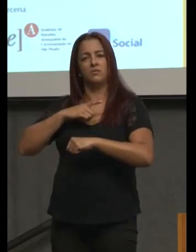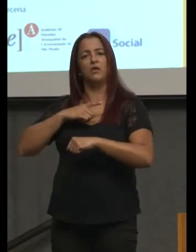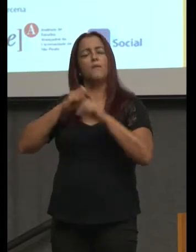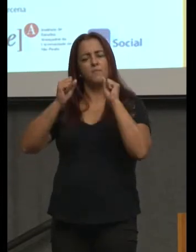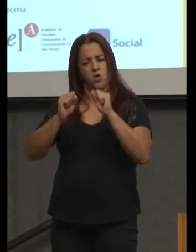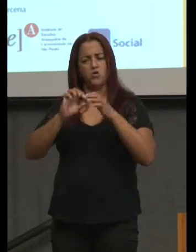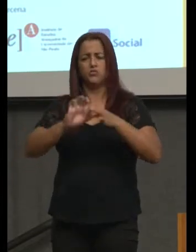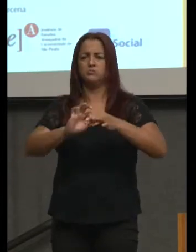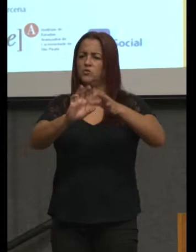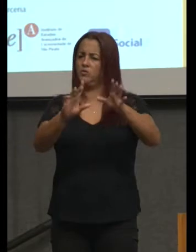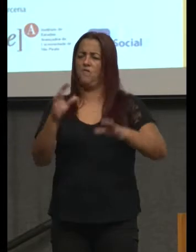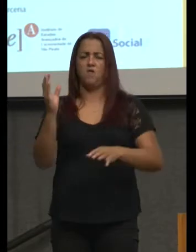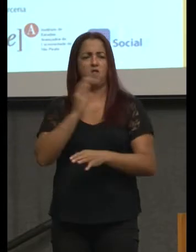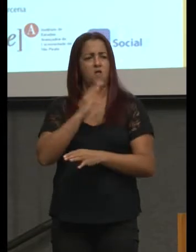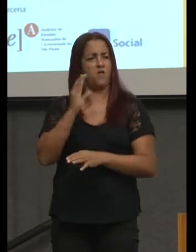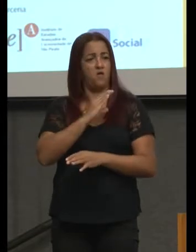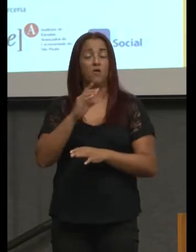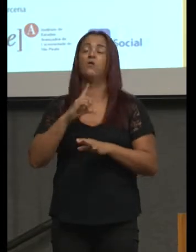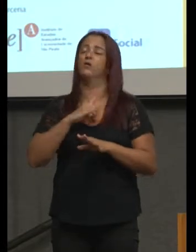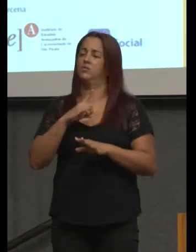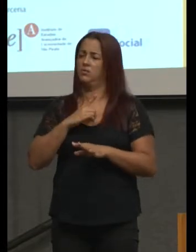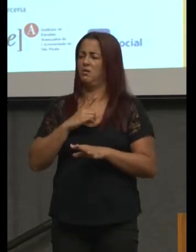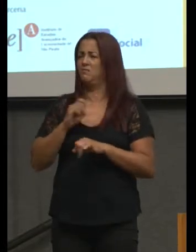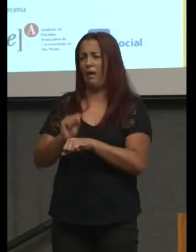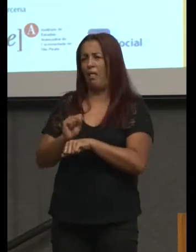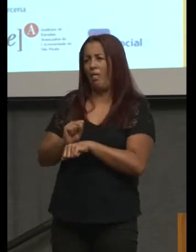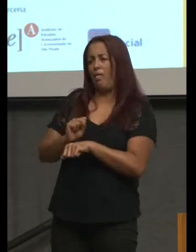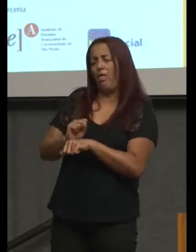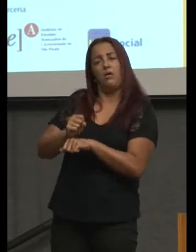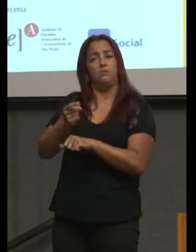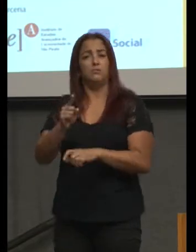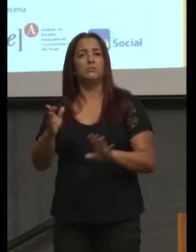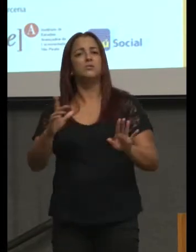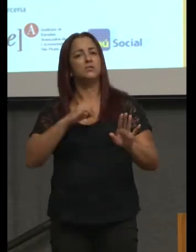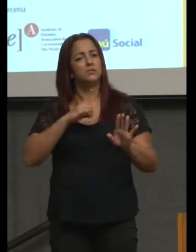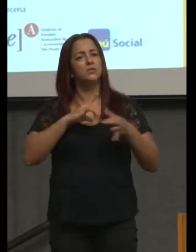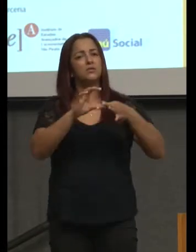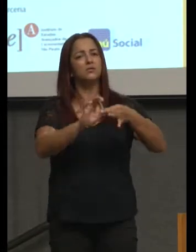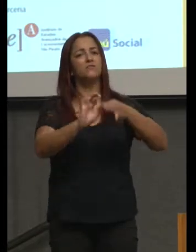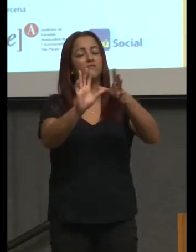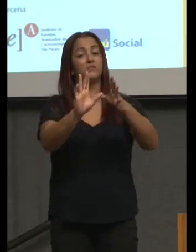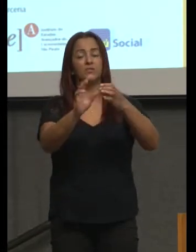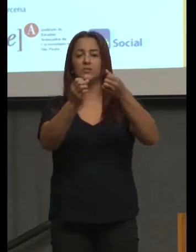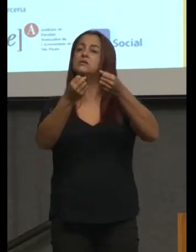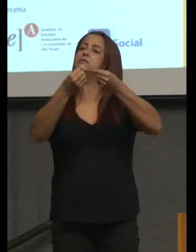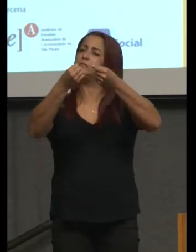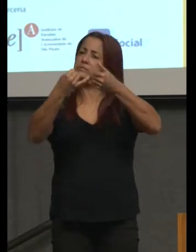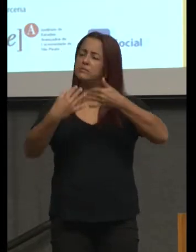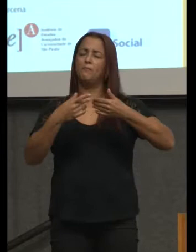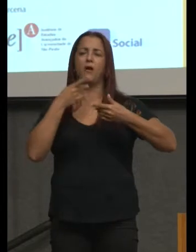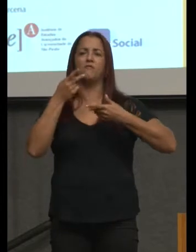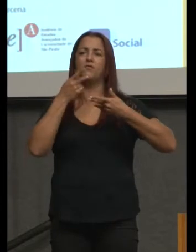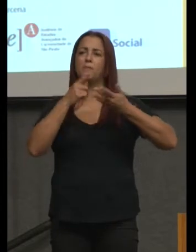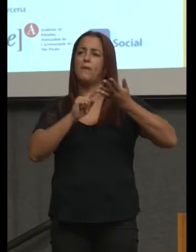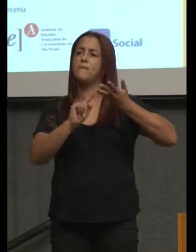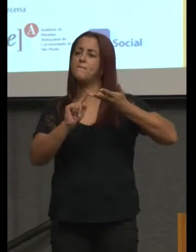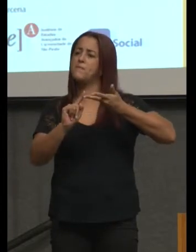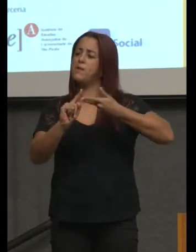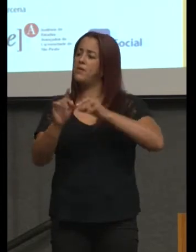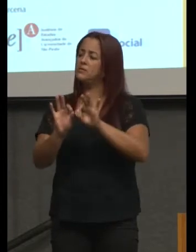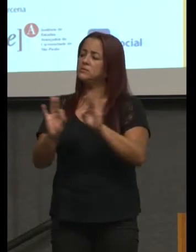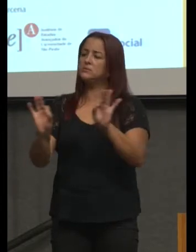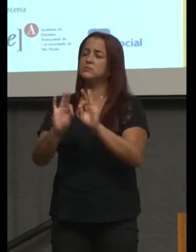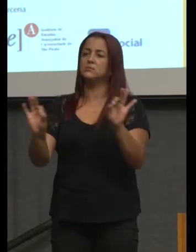foi a nossa visão, ficar esperando. Você já disponibiliza as falas síntese. Os textos escritos nos